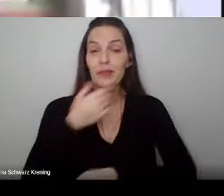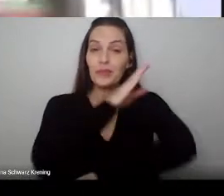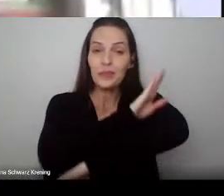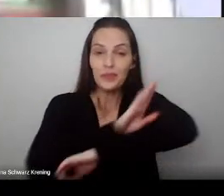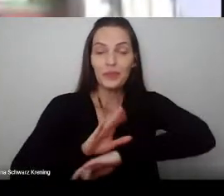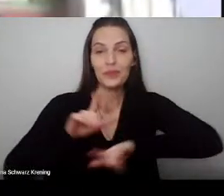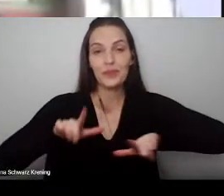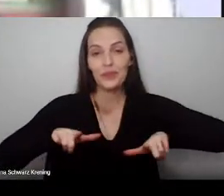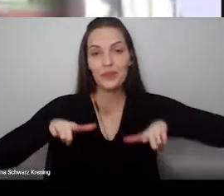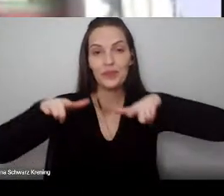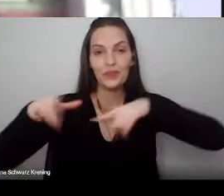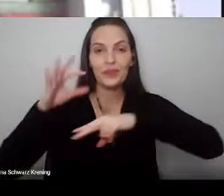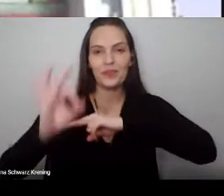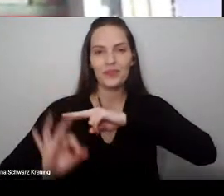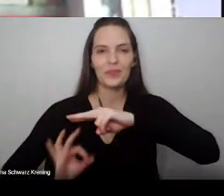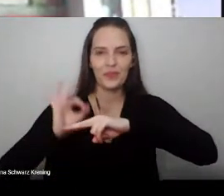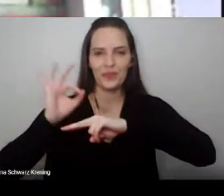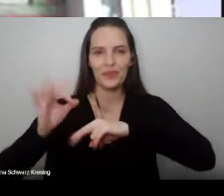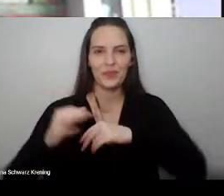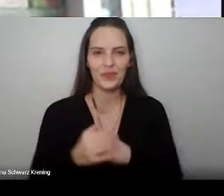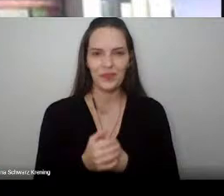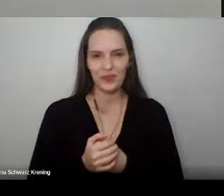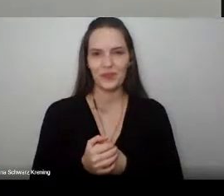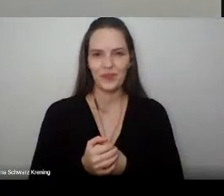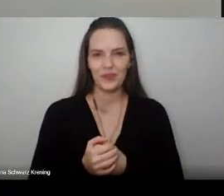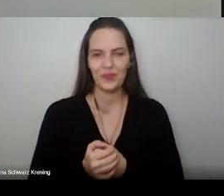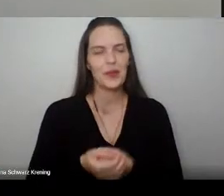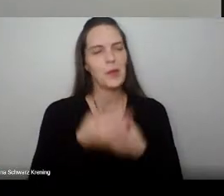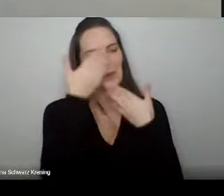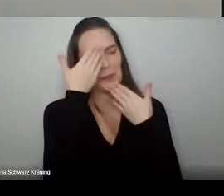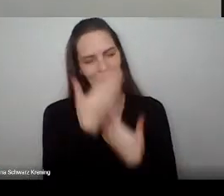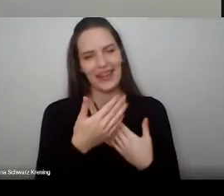bacharel em Física Médica. Muito obrigado.